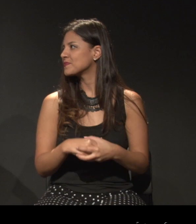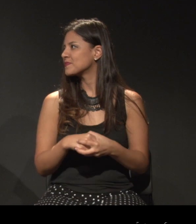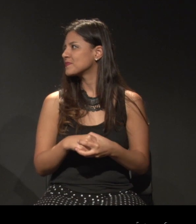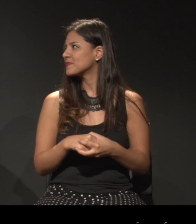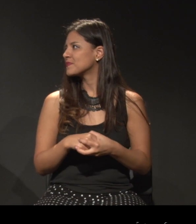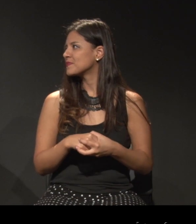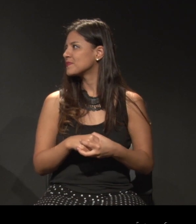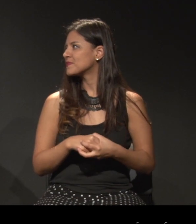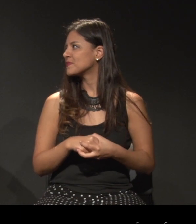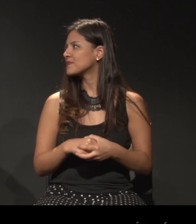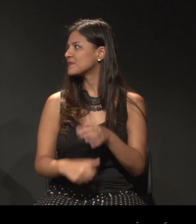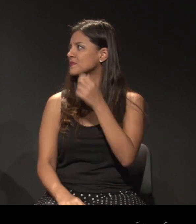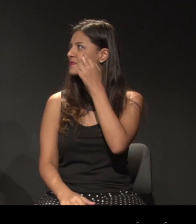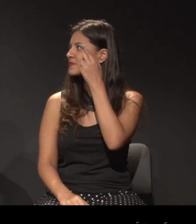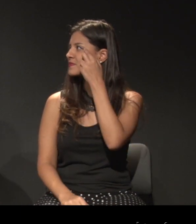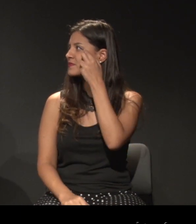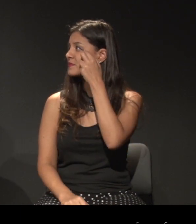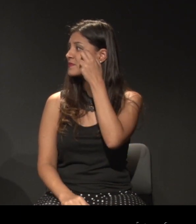Obrigada. Obrigada.